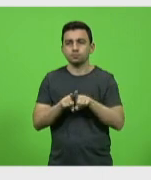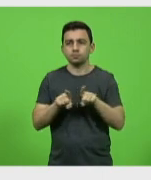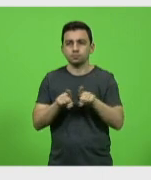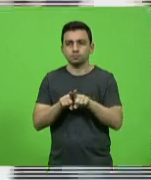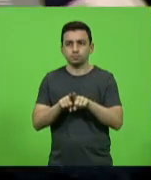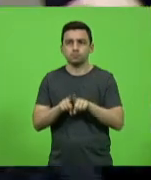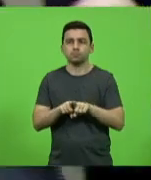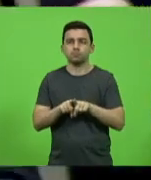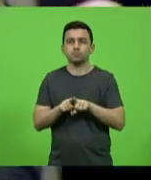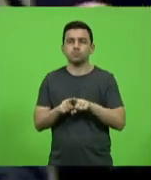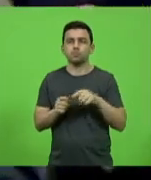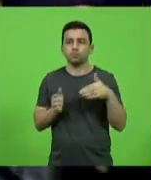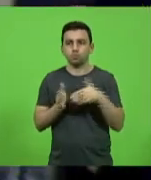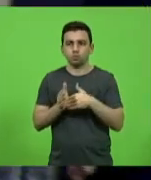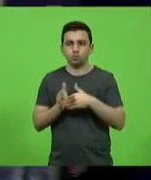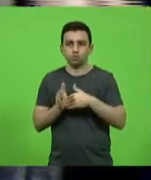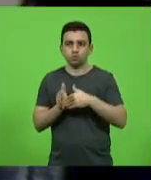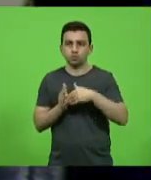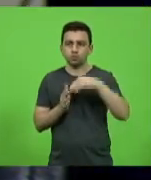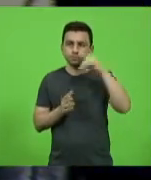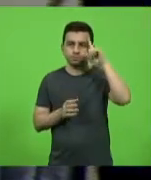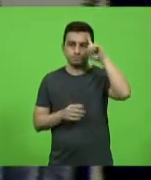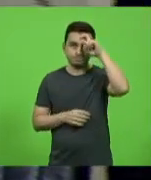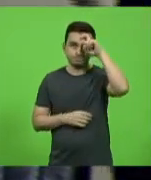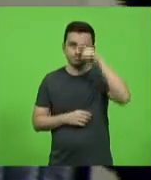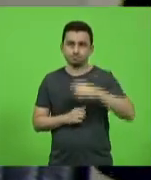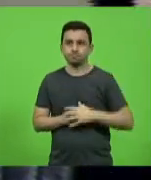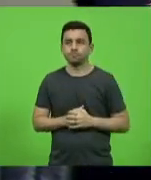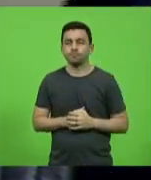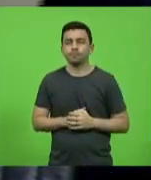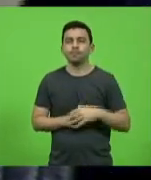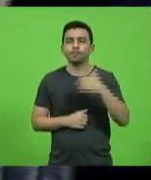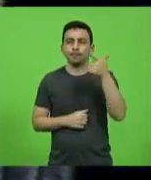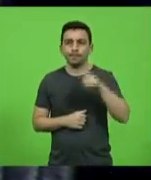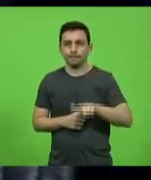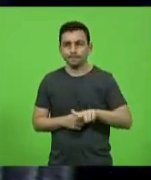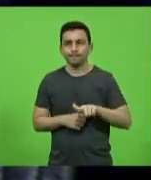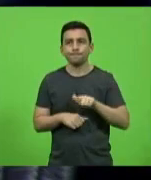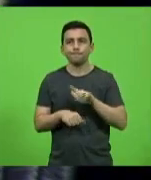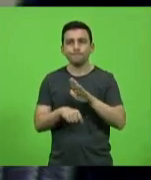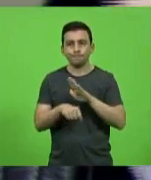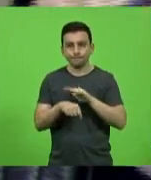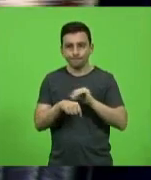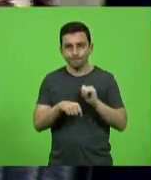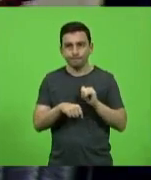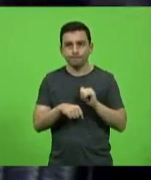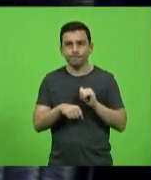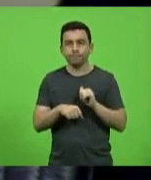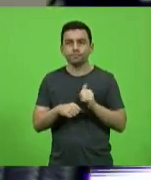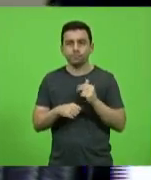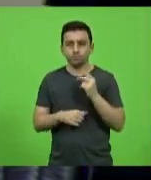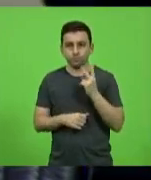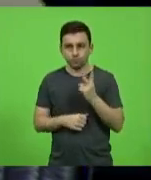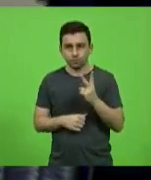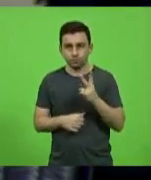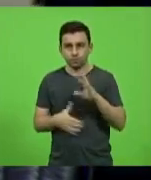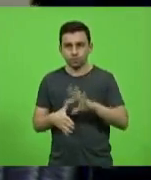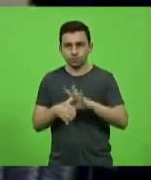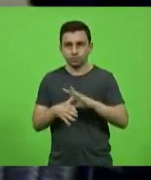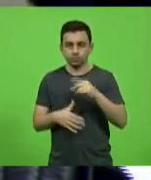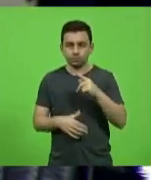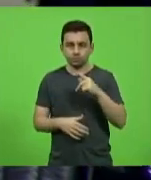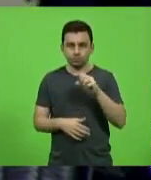Vieira. Sr. Presidente, eu vou fazer novamente o chamamento de dois líderes do PSL.